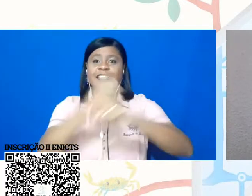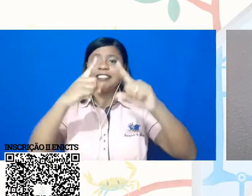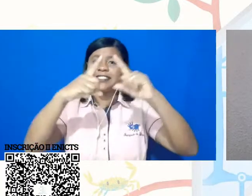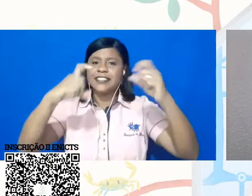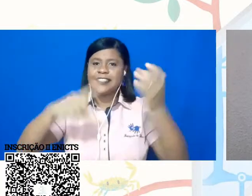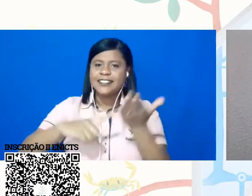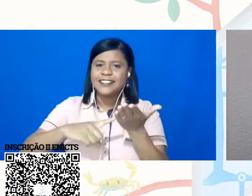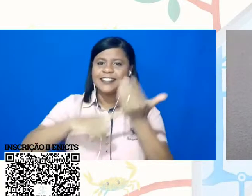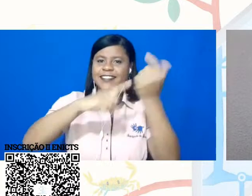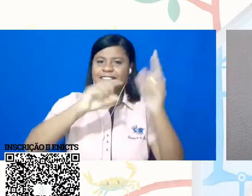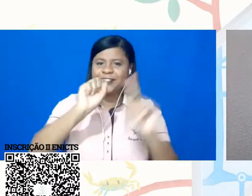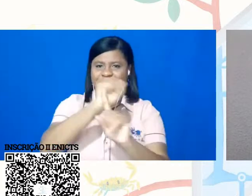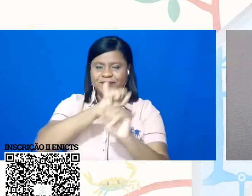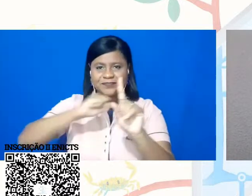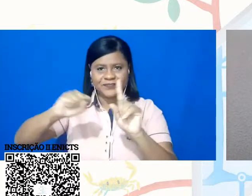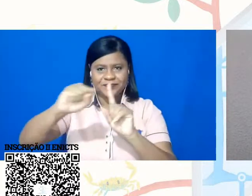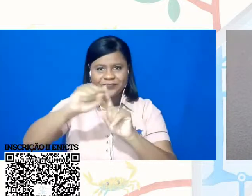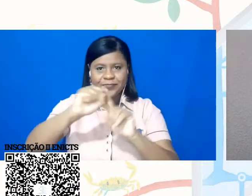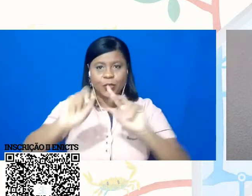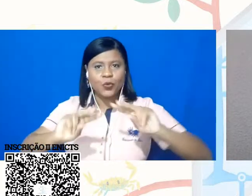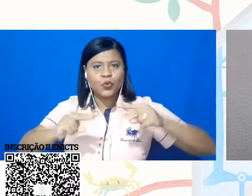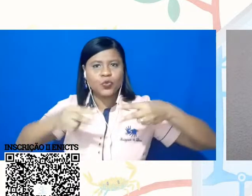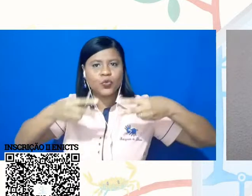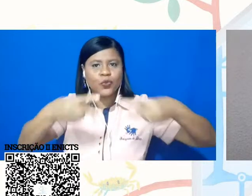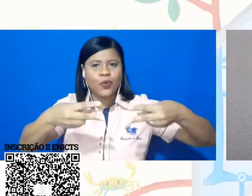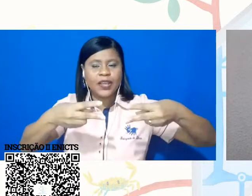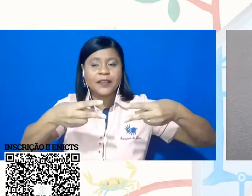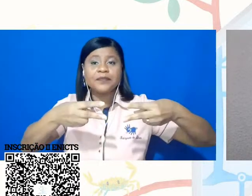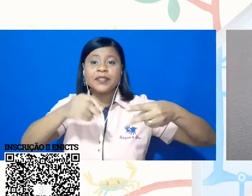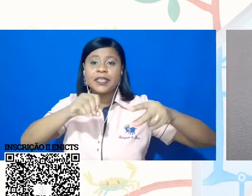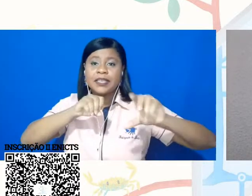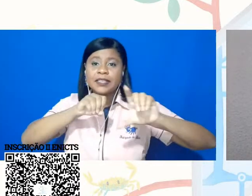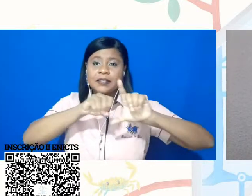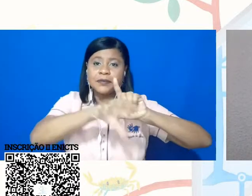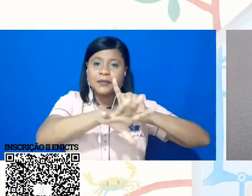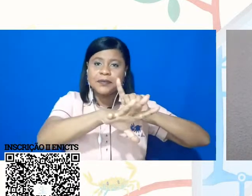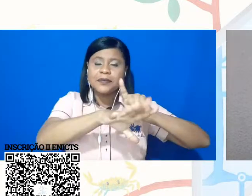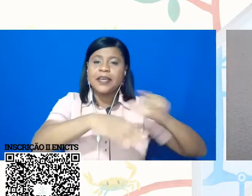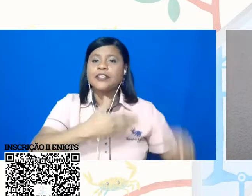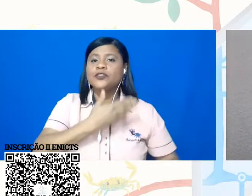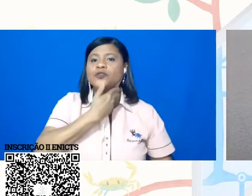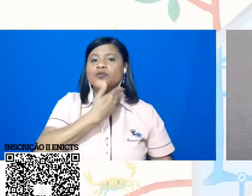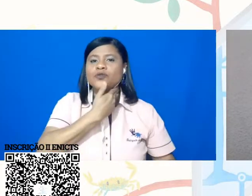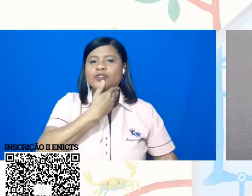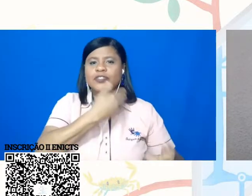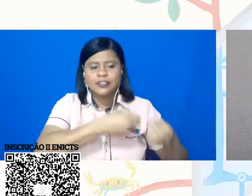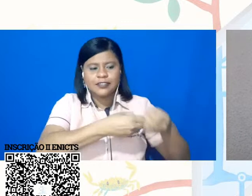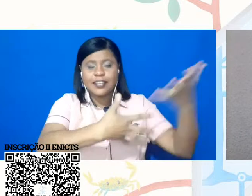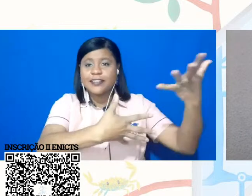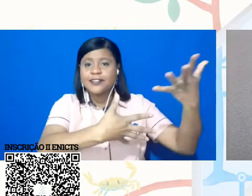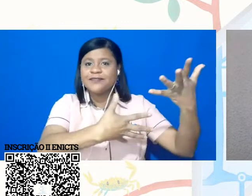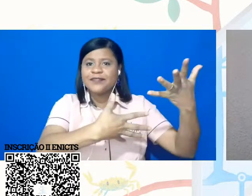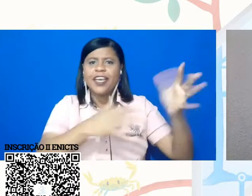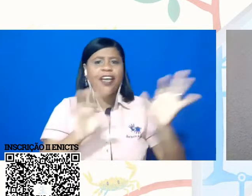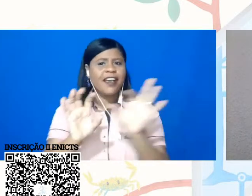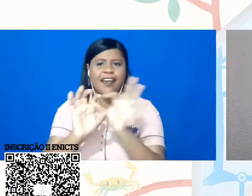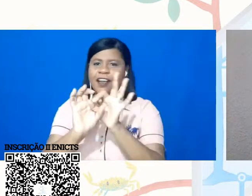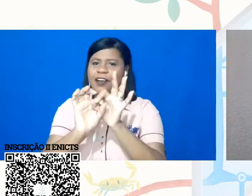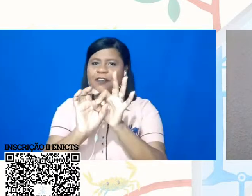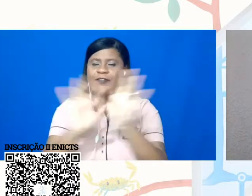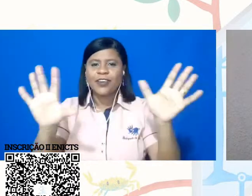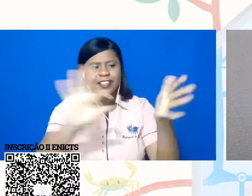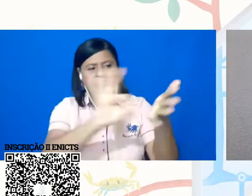O link vai ser disponibilizado no chat. Vocês fiquem à vontade para se